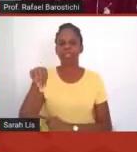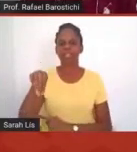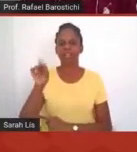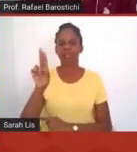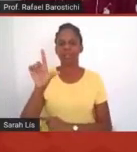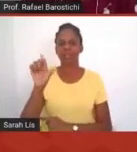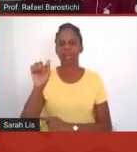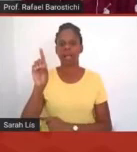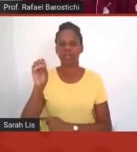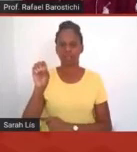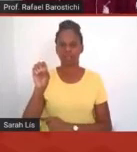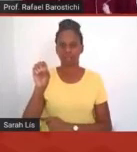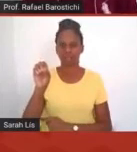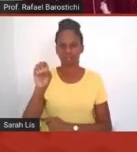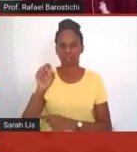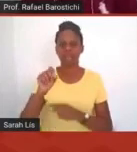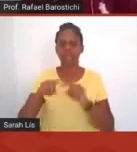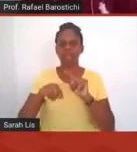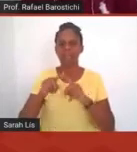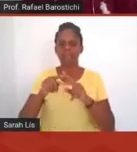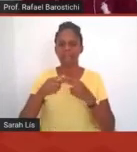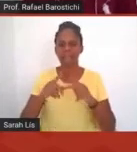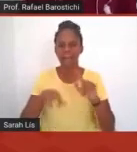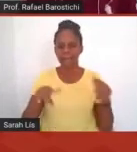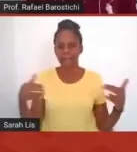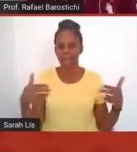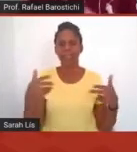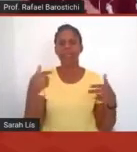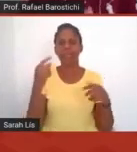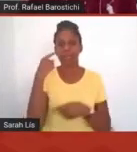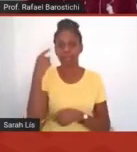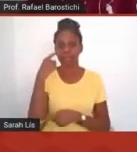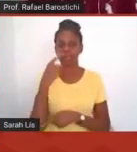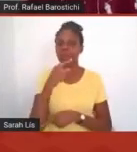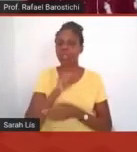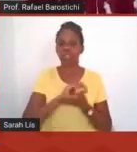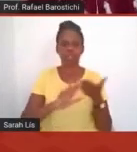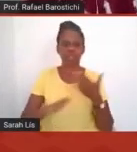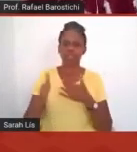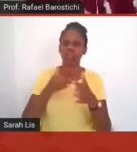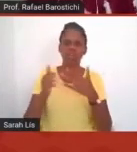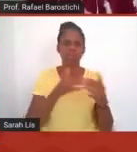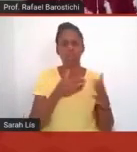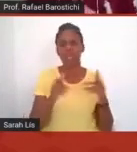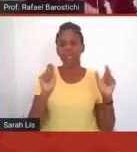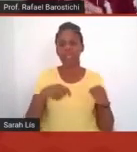fazer exercícios em qualquer horário, em relação aos simulados é uma coisa interessante, porque